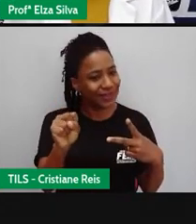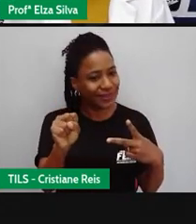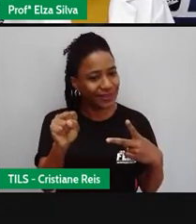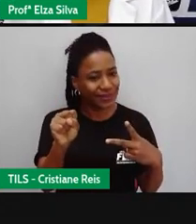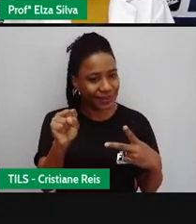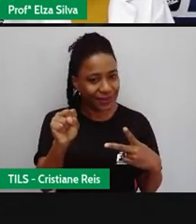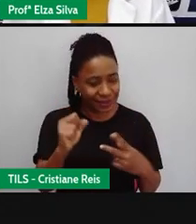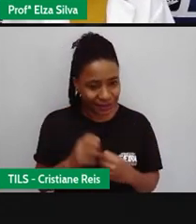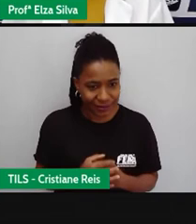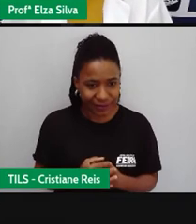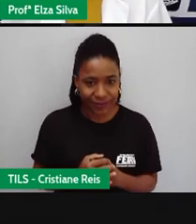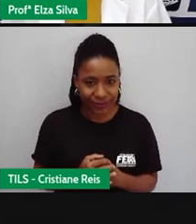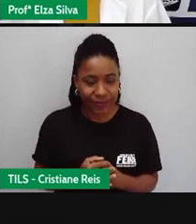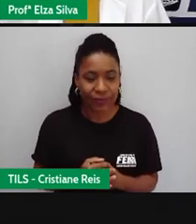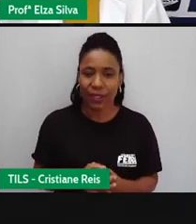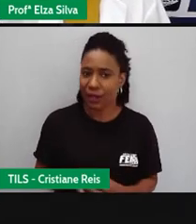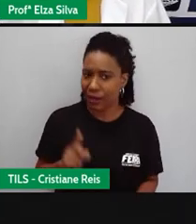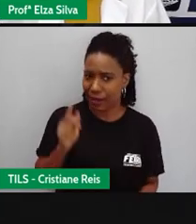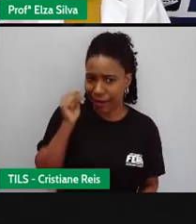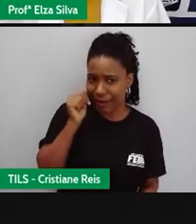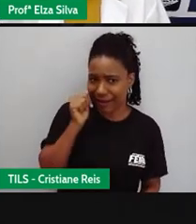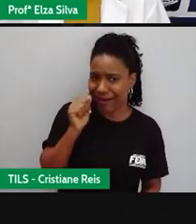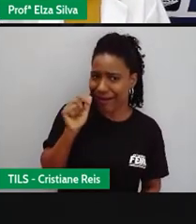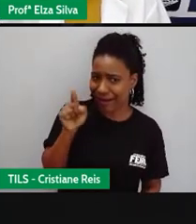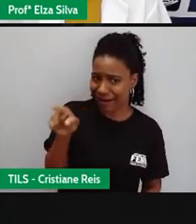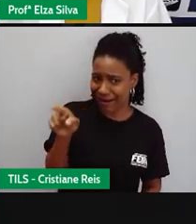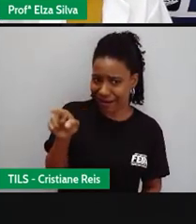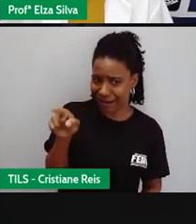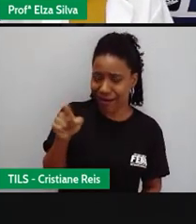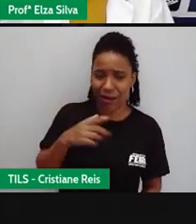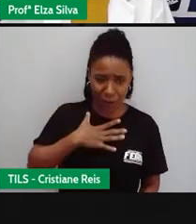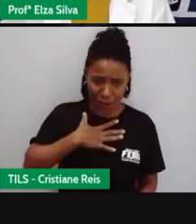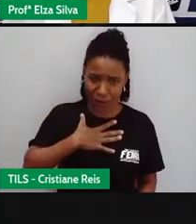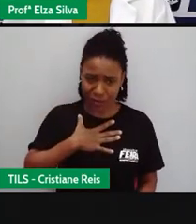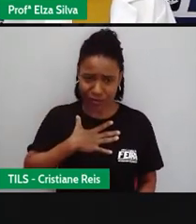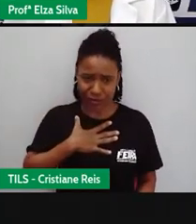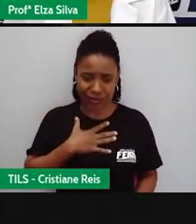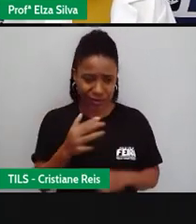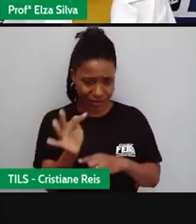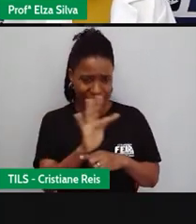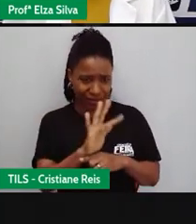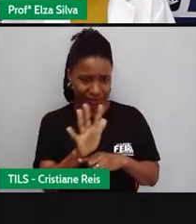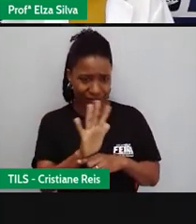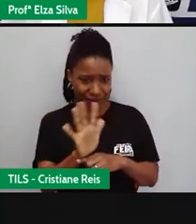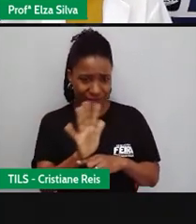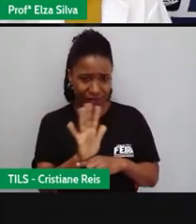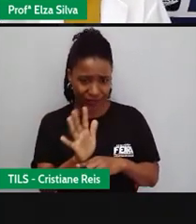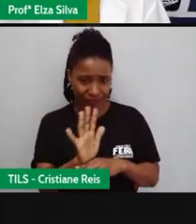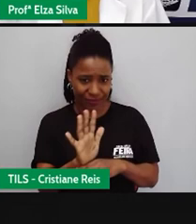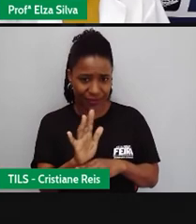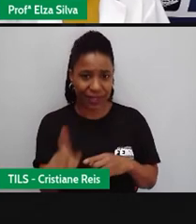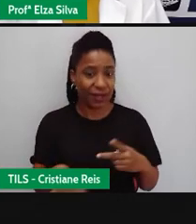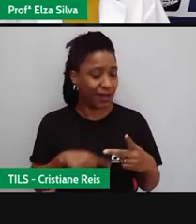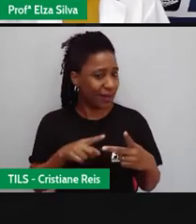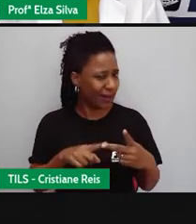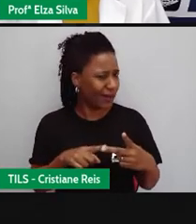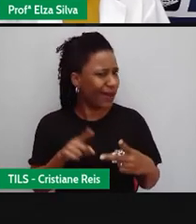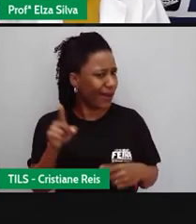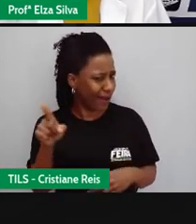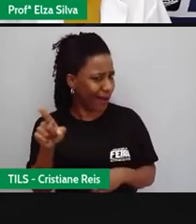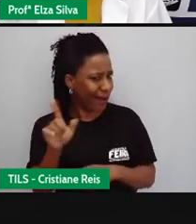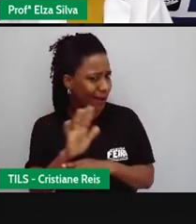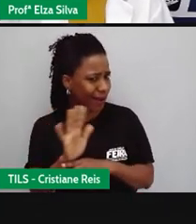Ela gosta de filmes? Does she like series? Ela gosta de séries?